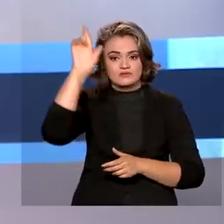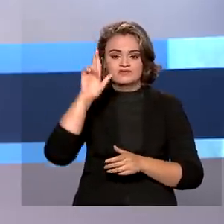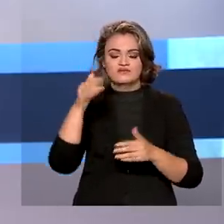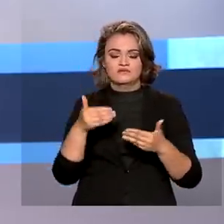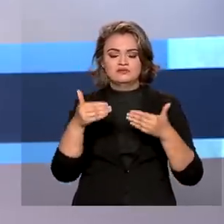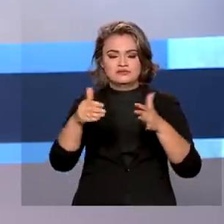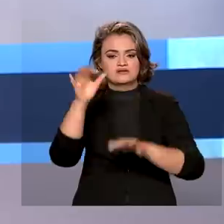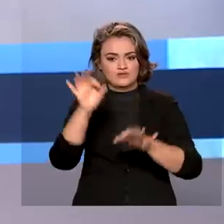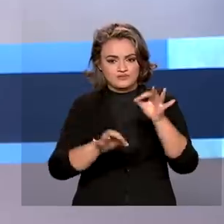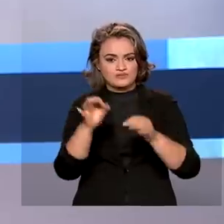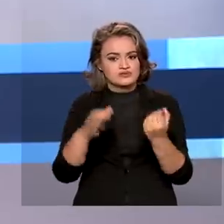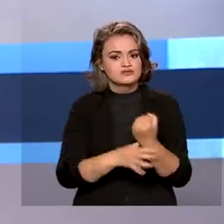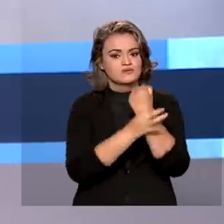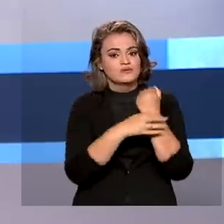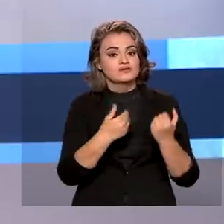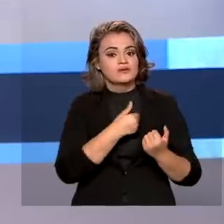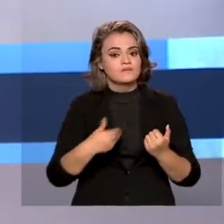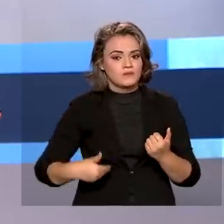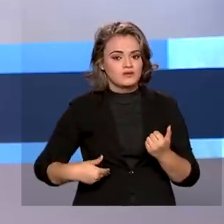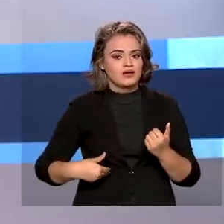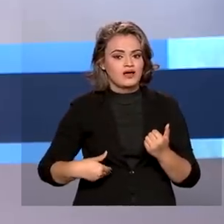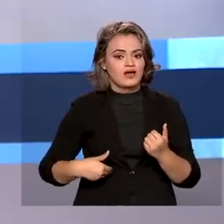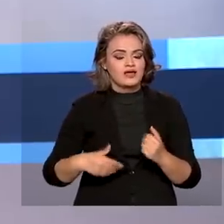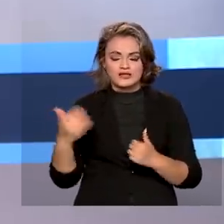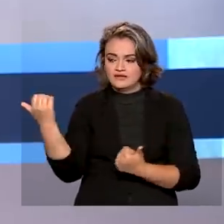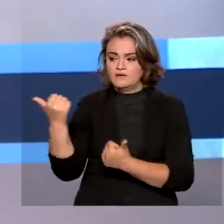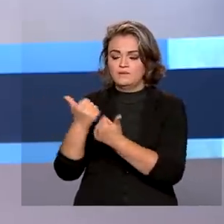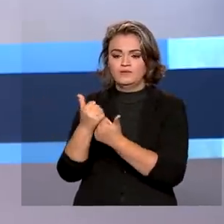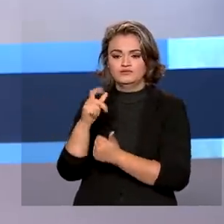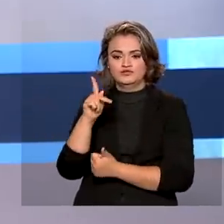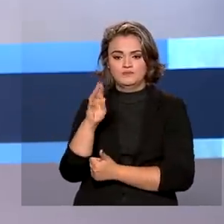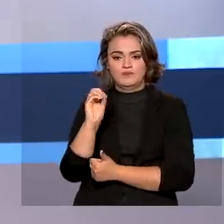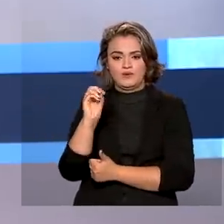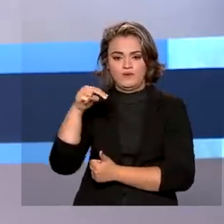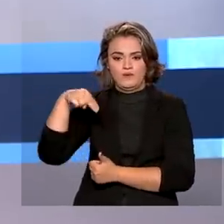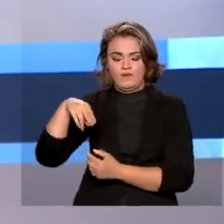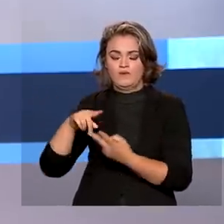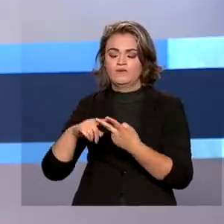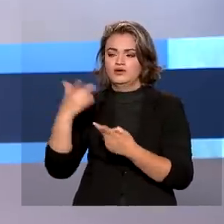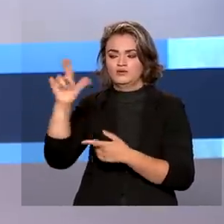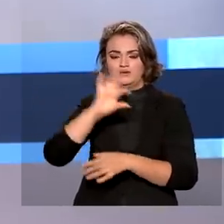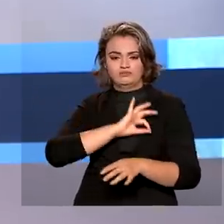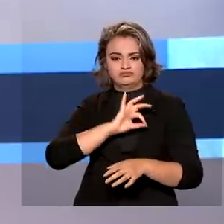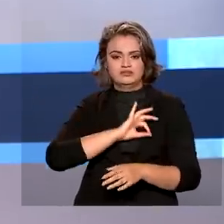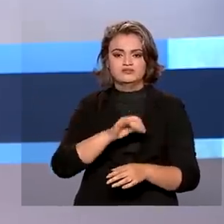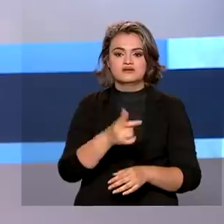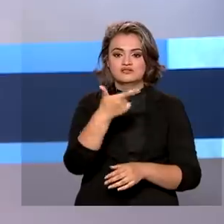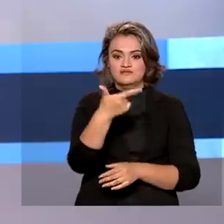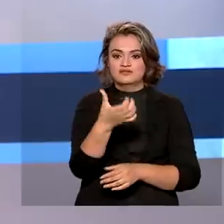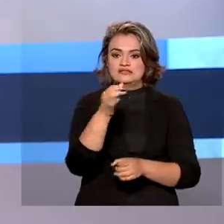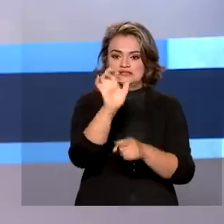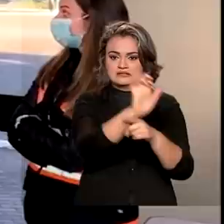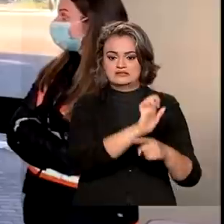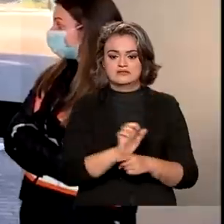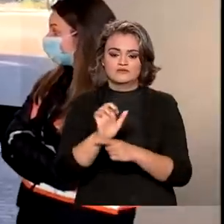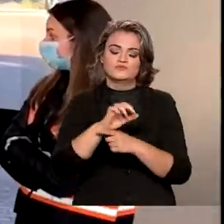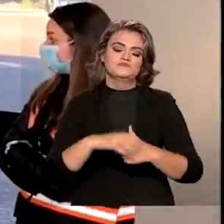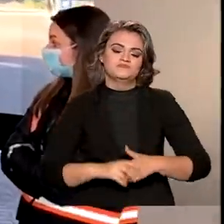Ministério da Justiça e Segurança Pública e teve o apoio de PROCONs e forças policiais de 26 estados.